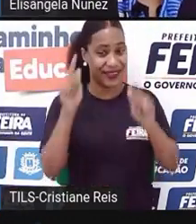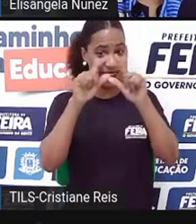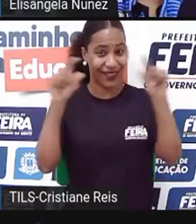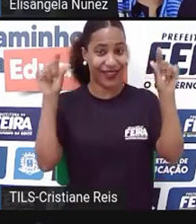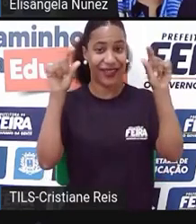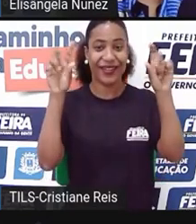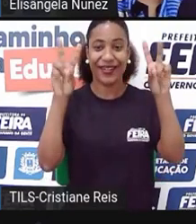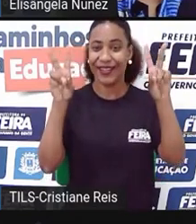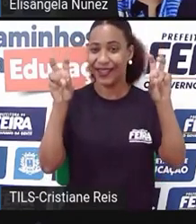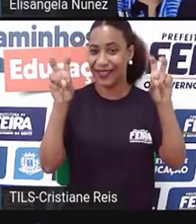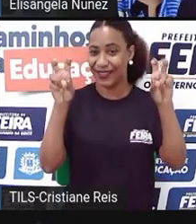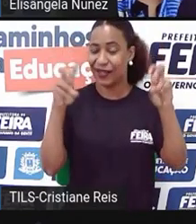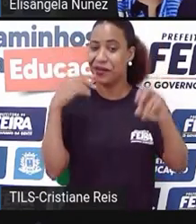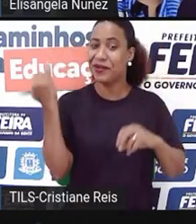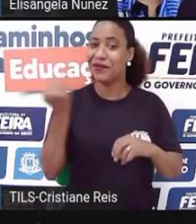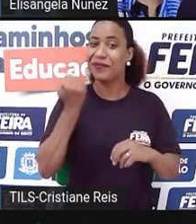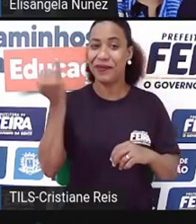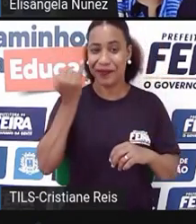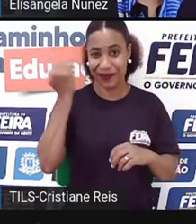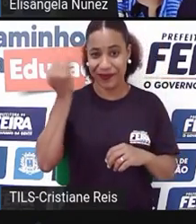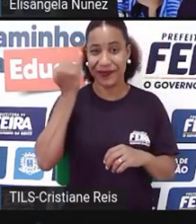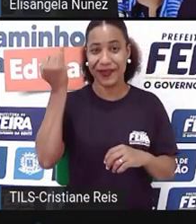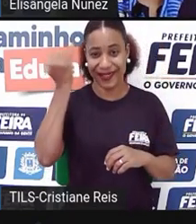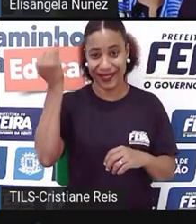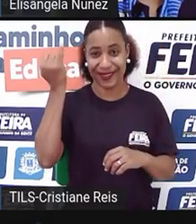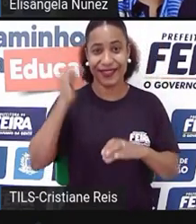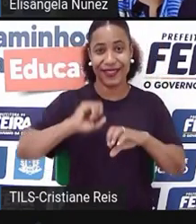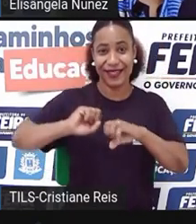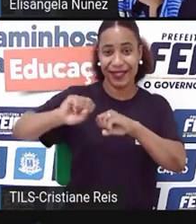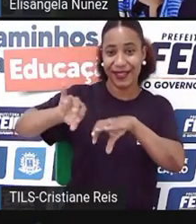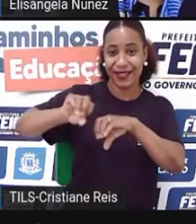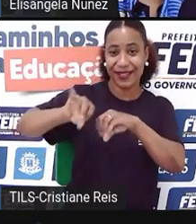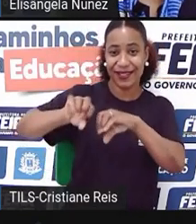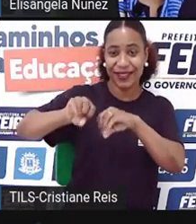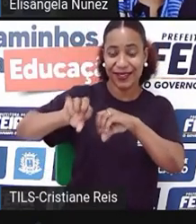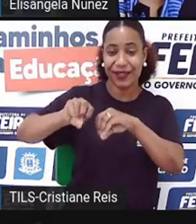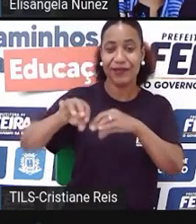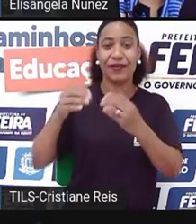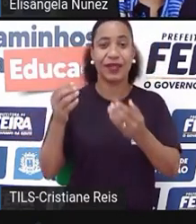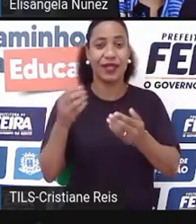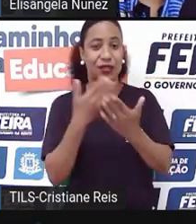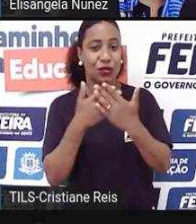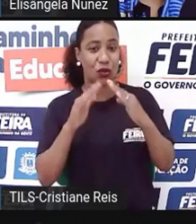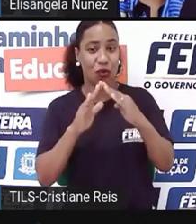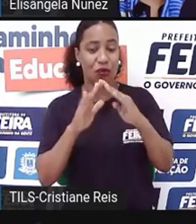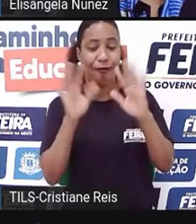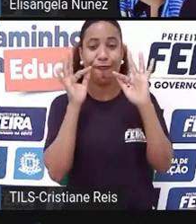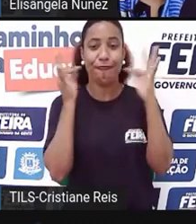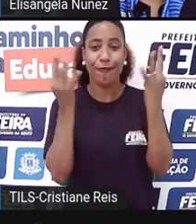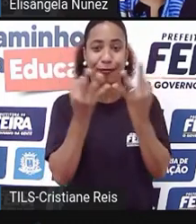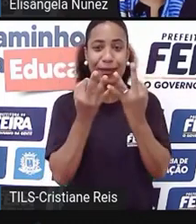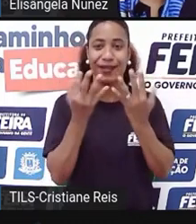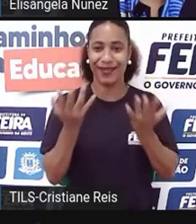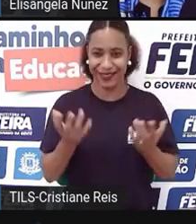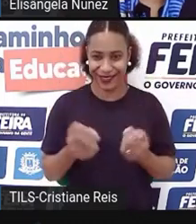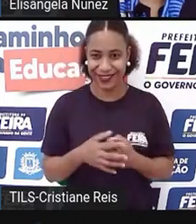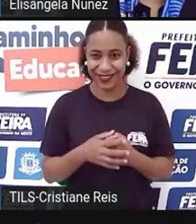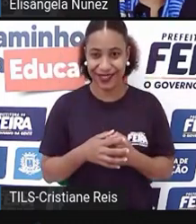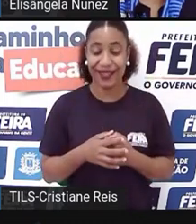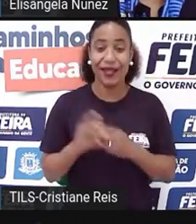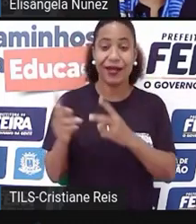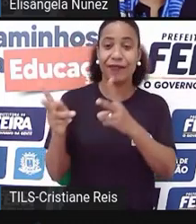que eu acho que é muito importante que a educação, como um as escolas, as famílias, comecem a